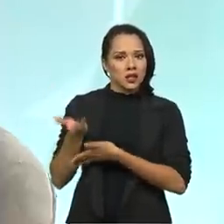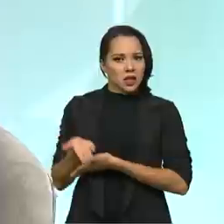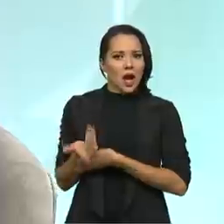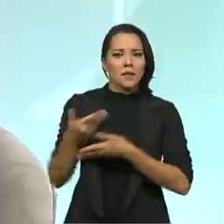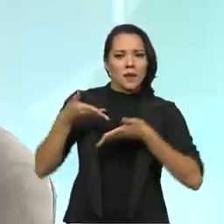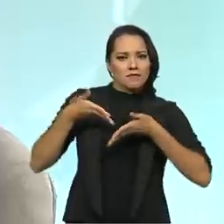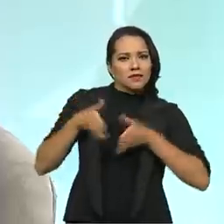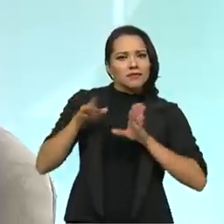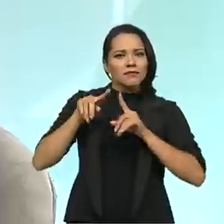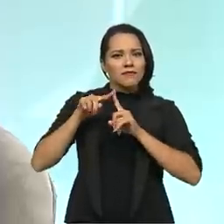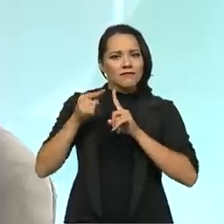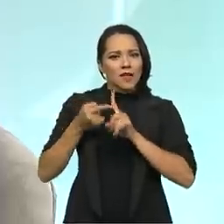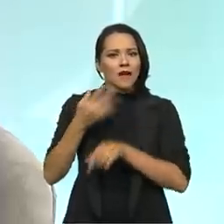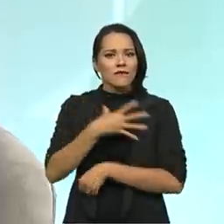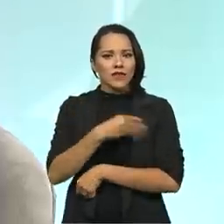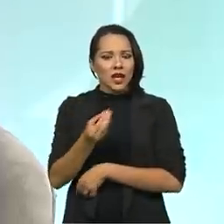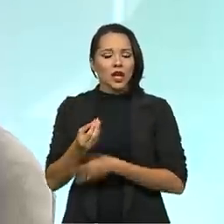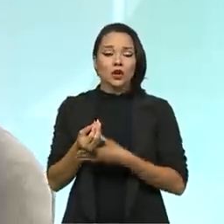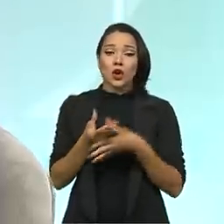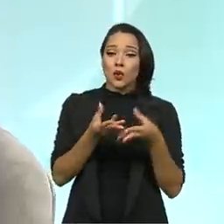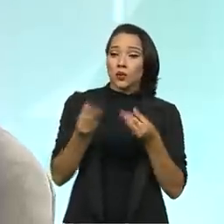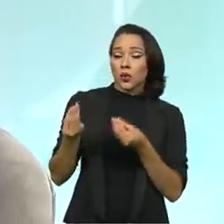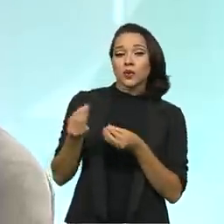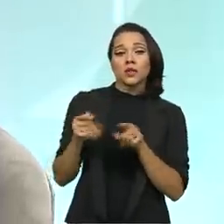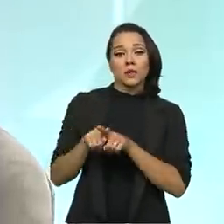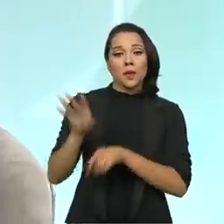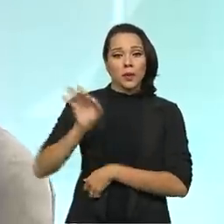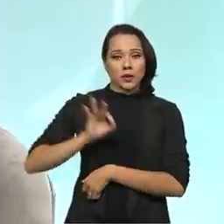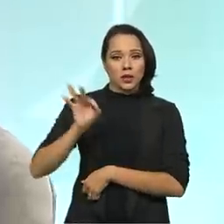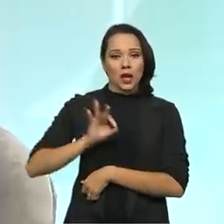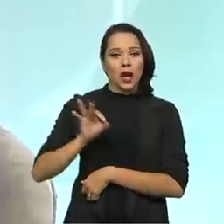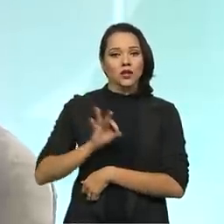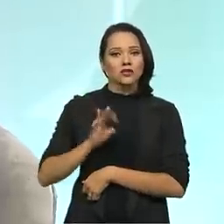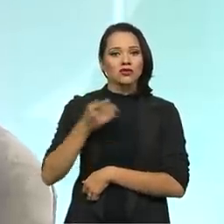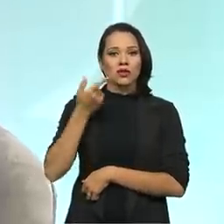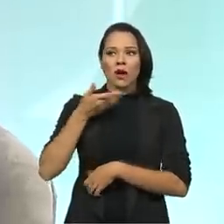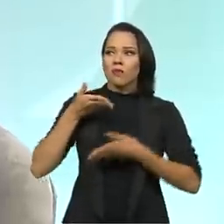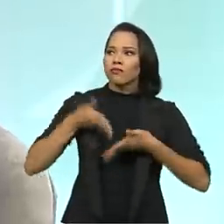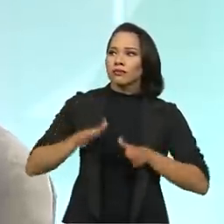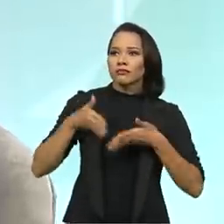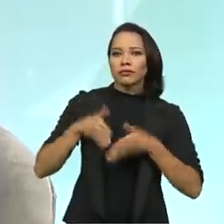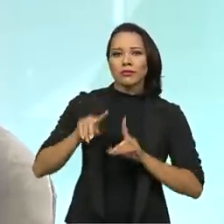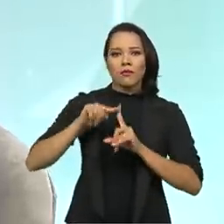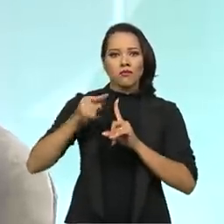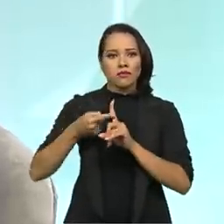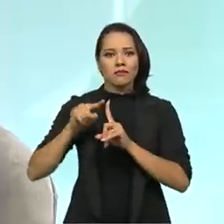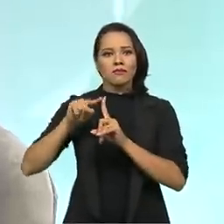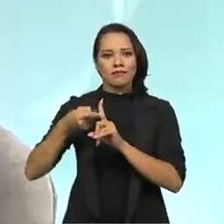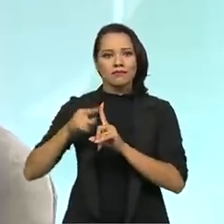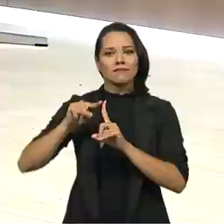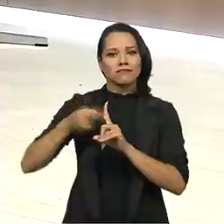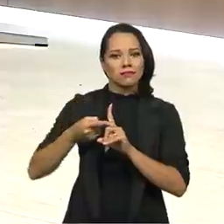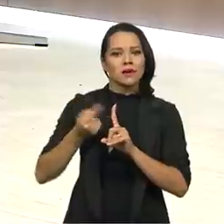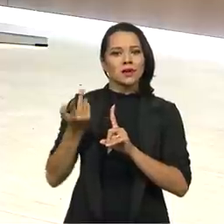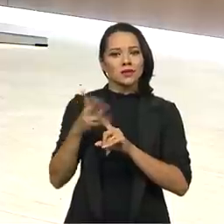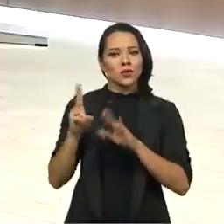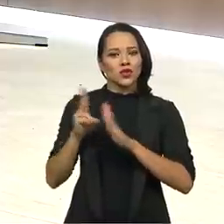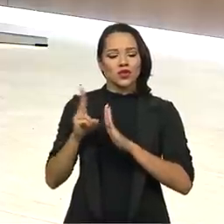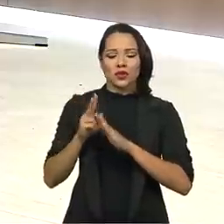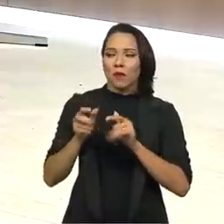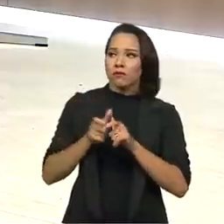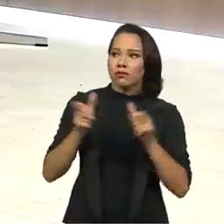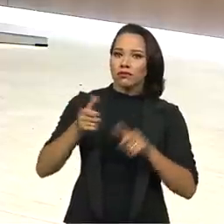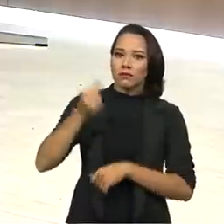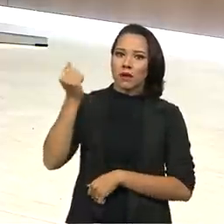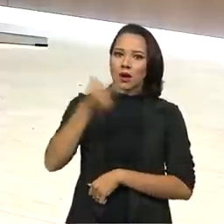inclusive. Nós temos aí a maioria, e a taxa de fertilidade, de natalidade, melhor dizendo, dos indígenas é bem